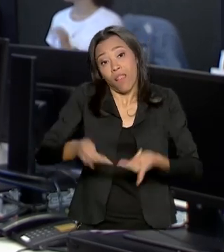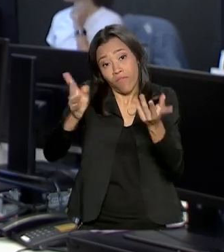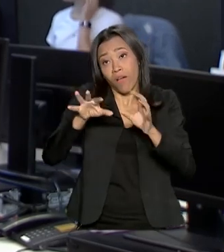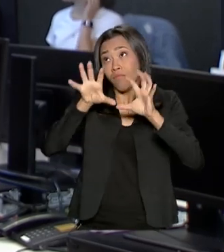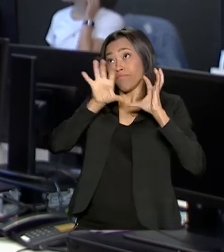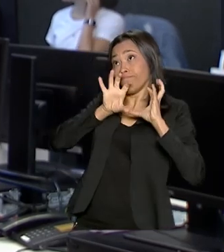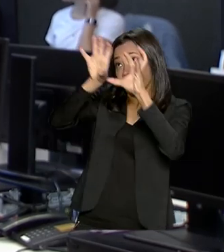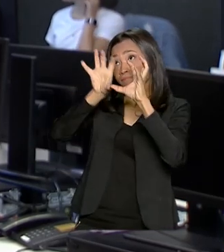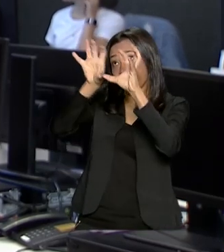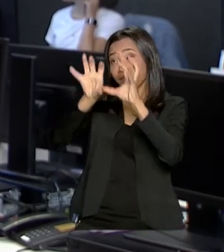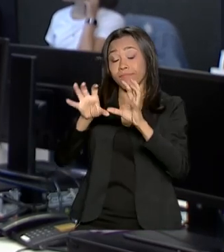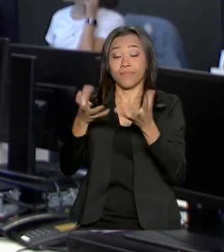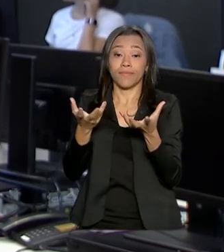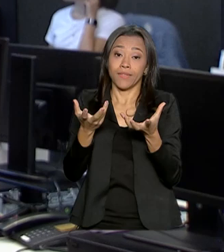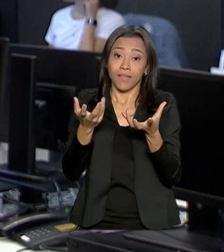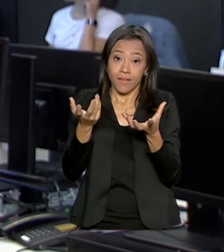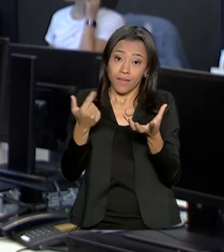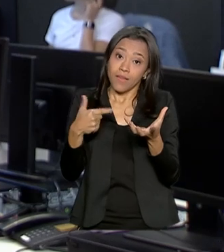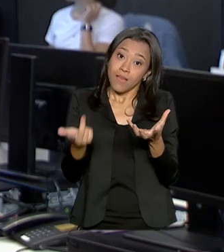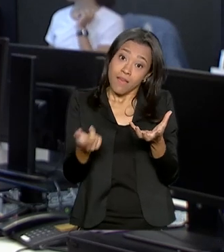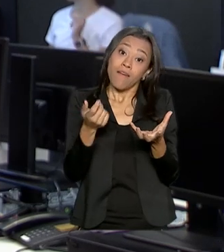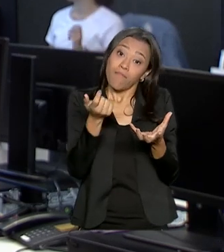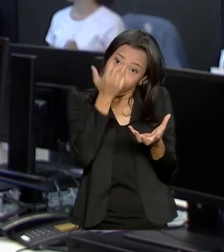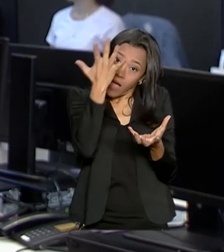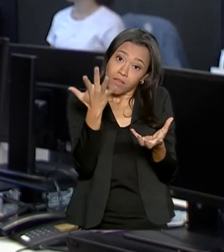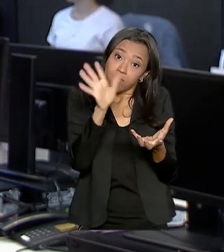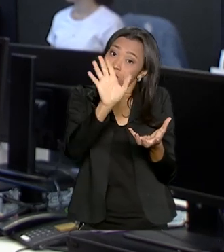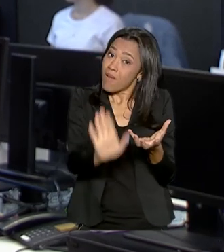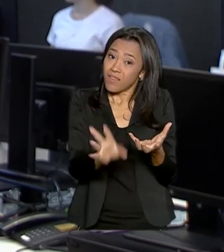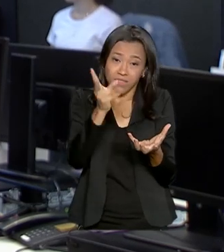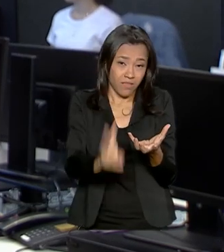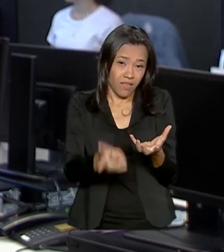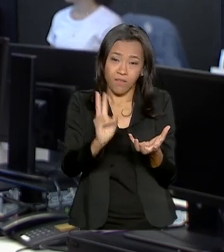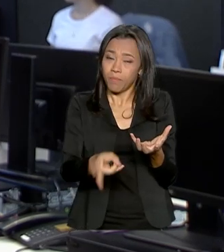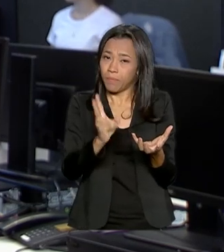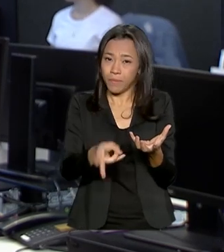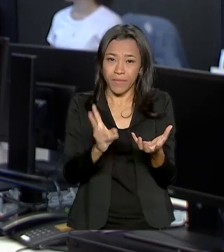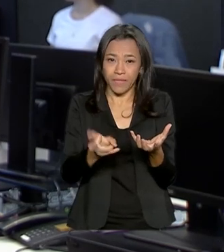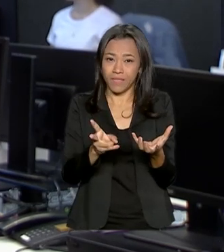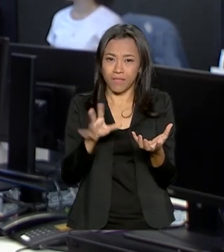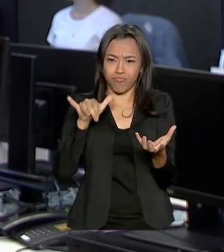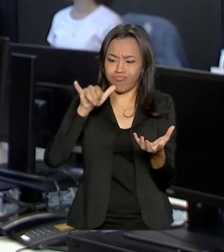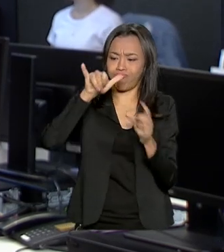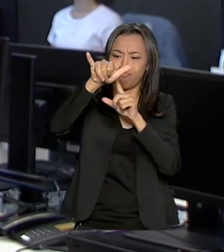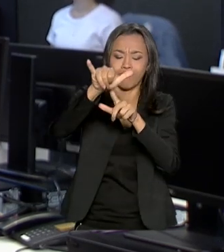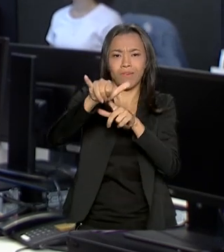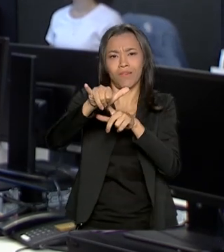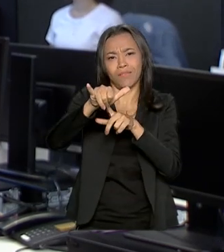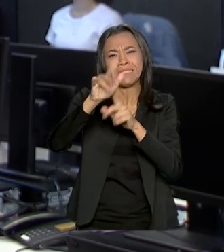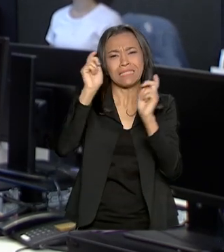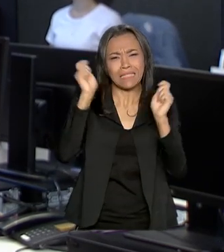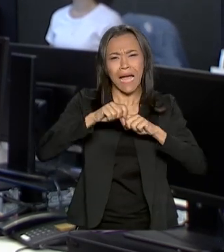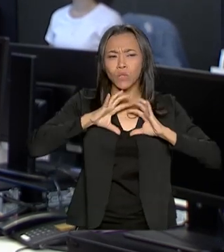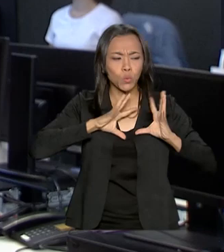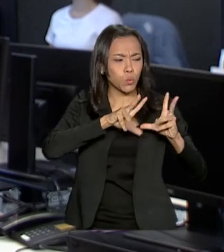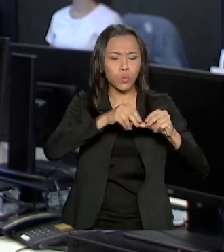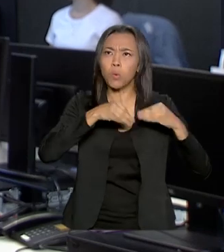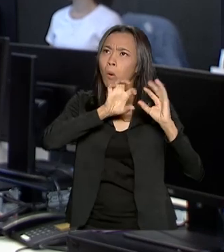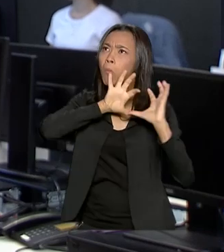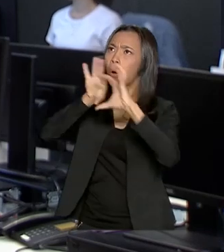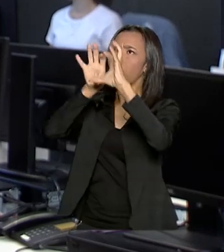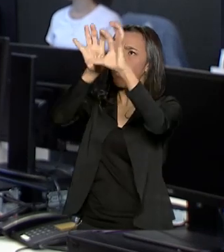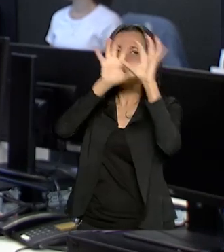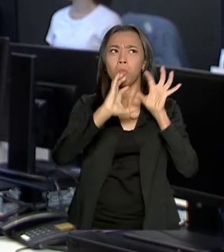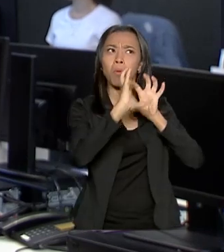cabine facilita o embarque ou desembarque, mas nem sempre as aeronaves conseguem acomodar todas as malas.